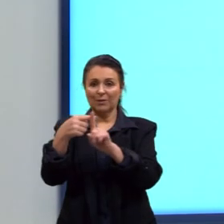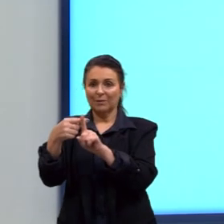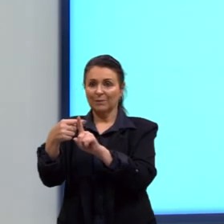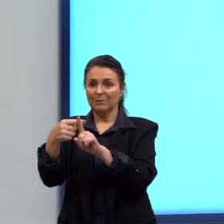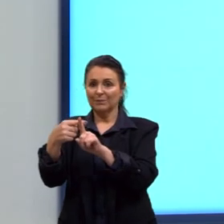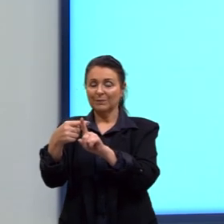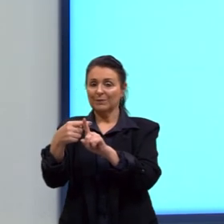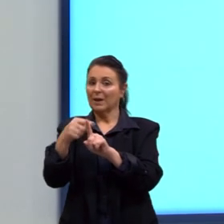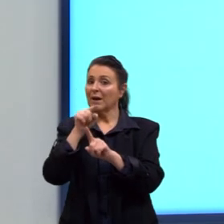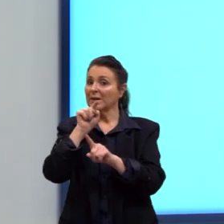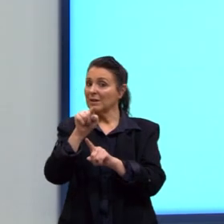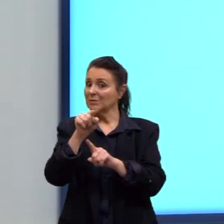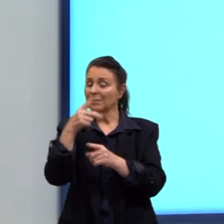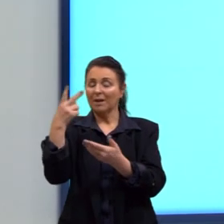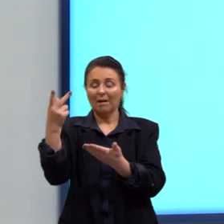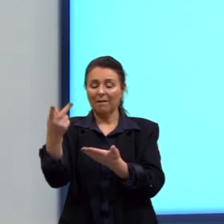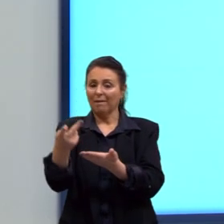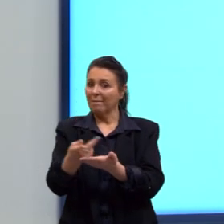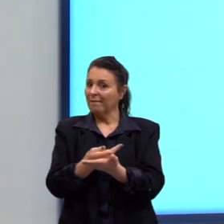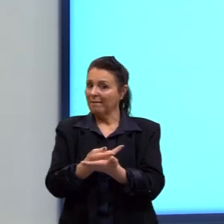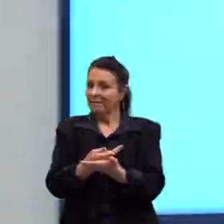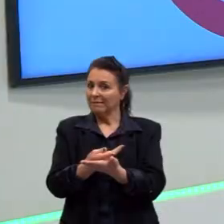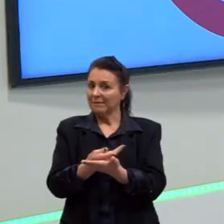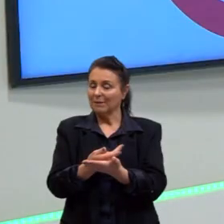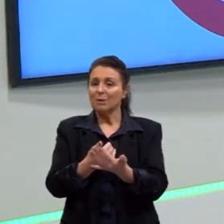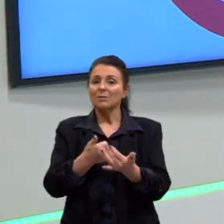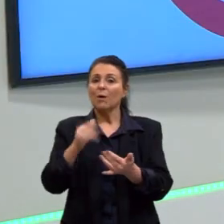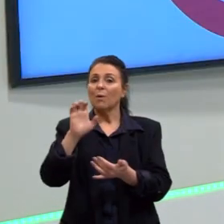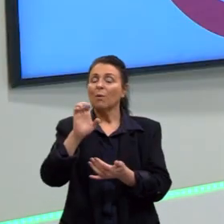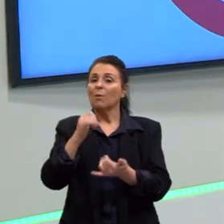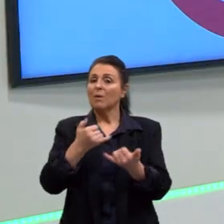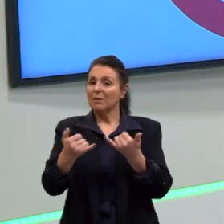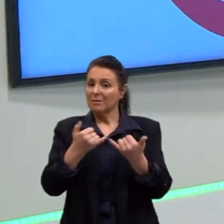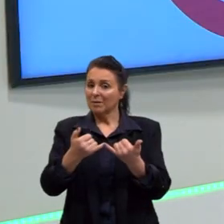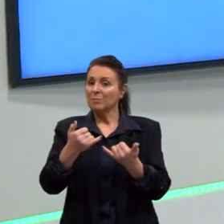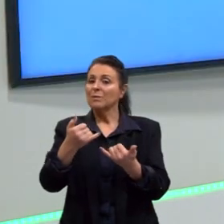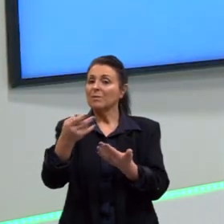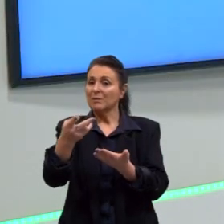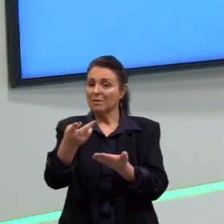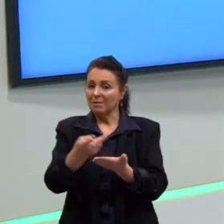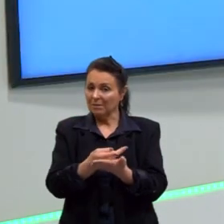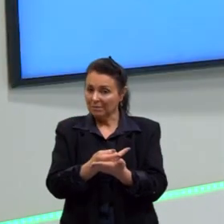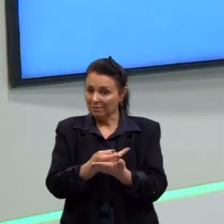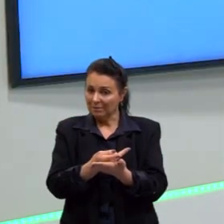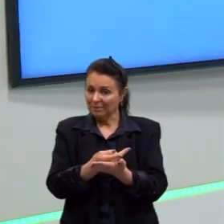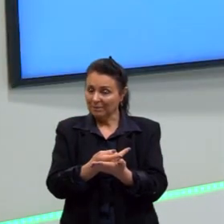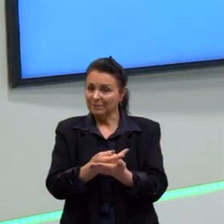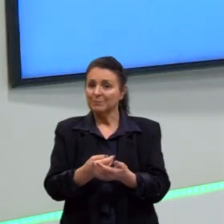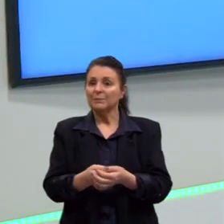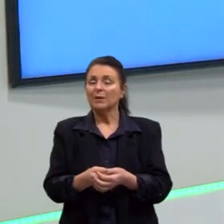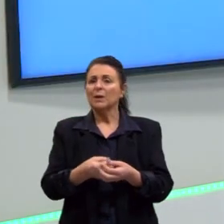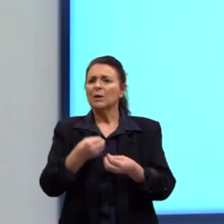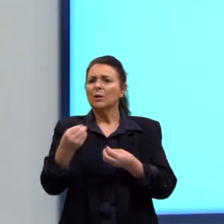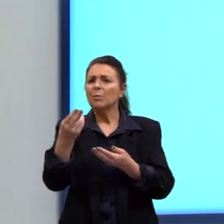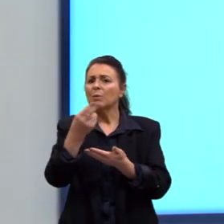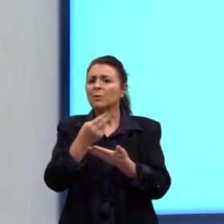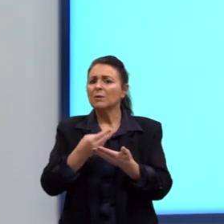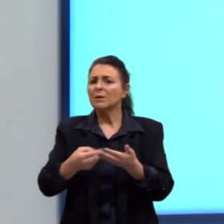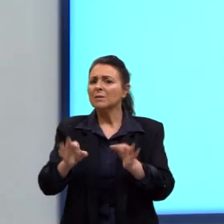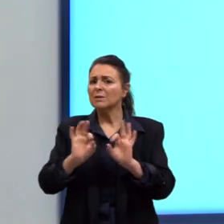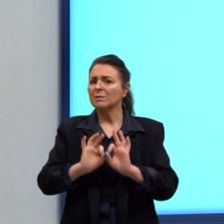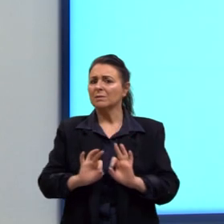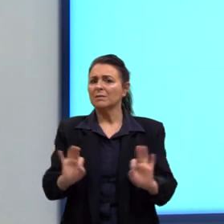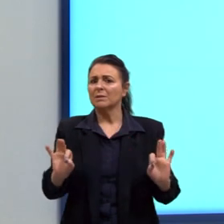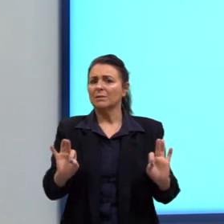errado. Às vezes, com exemplos errados, a gente também aprende. E como é o desenho certo, então?